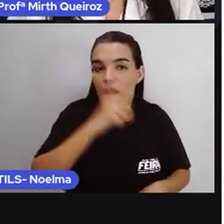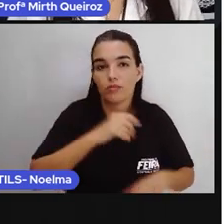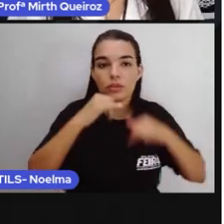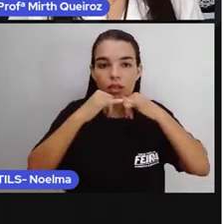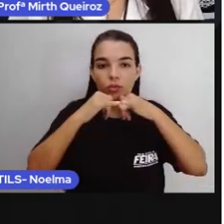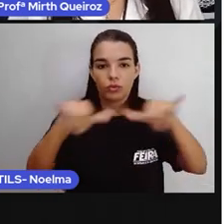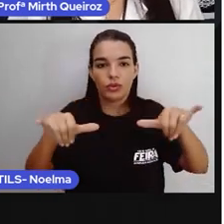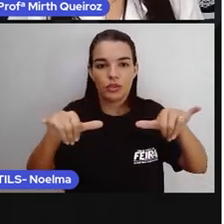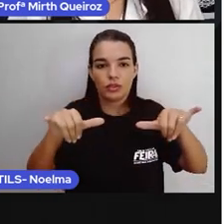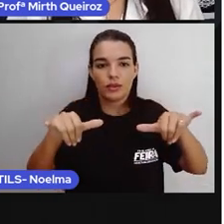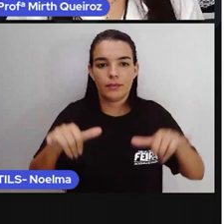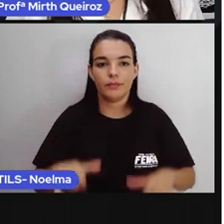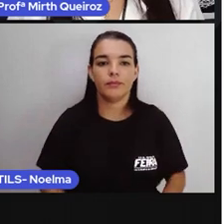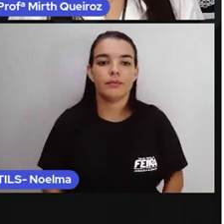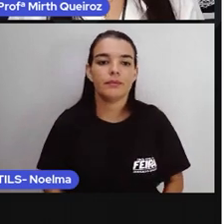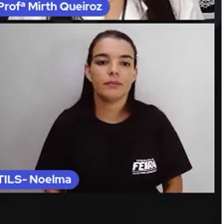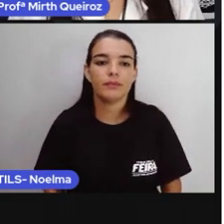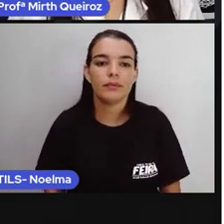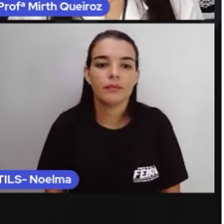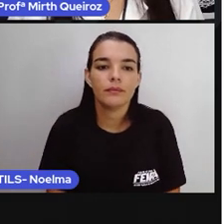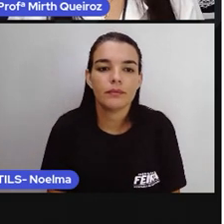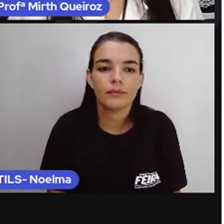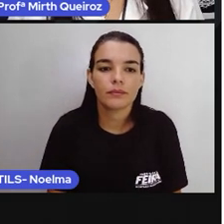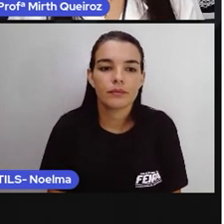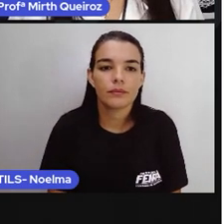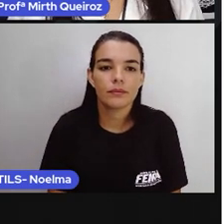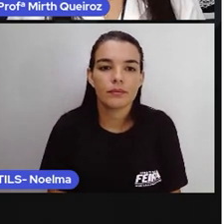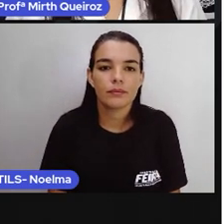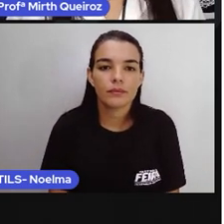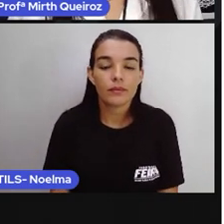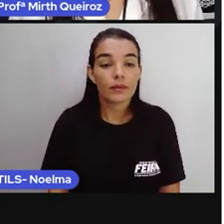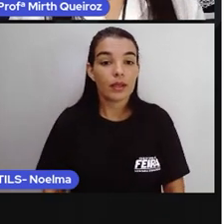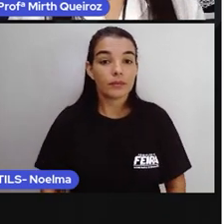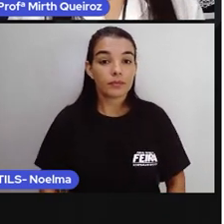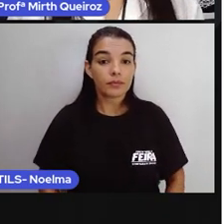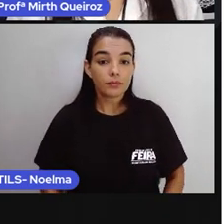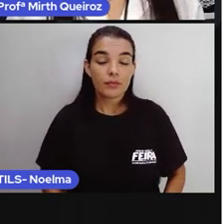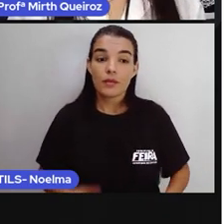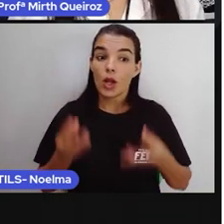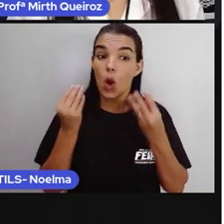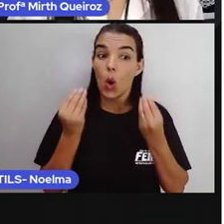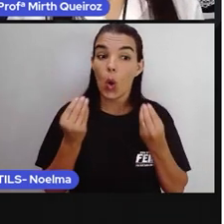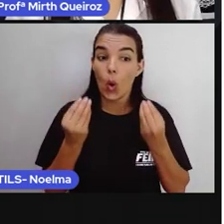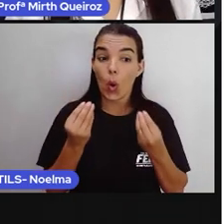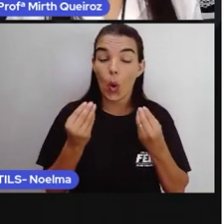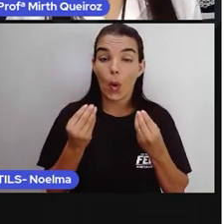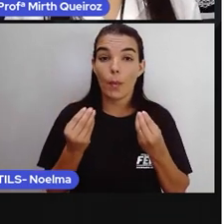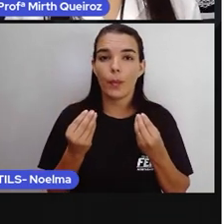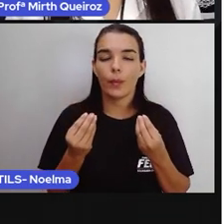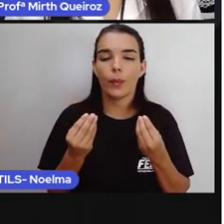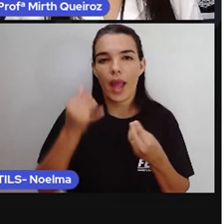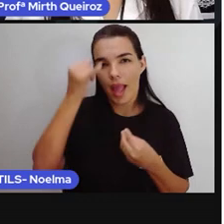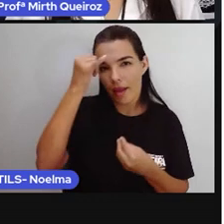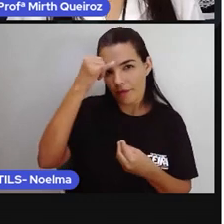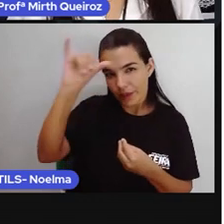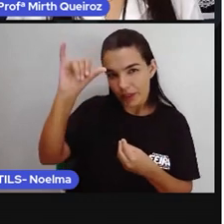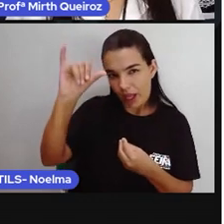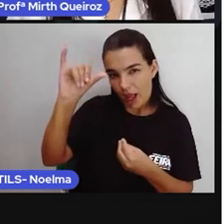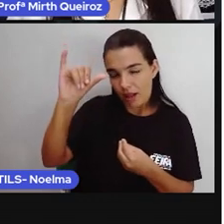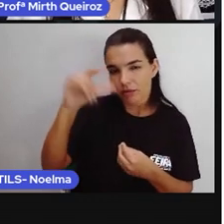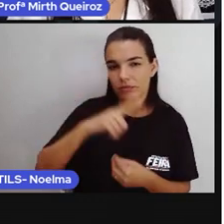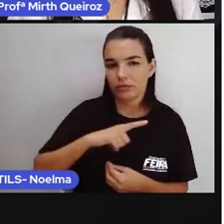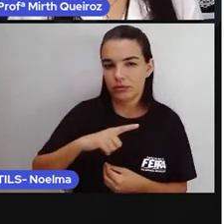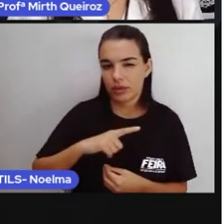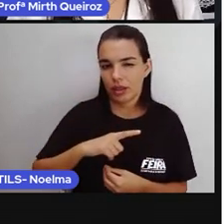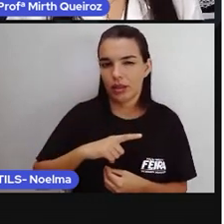notícias falsas, certo? Como é que a gente faz para a gente não cair nesses boatos